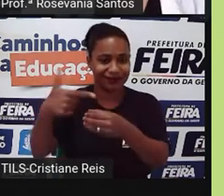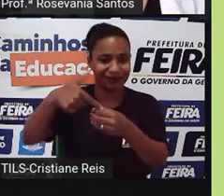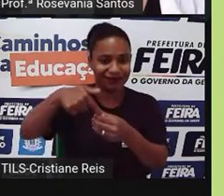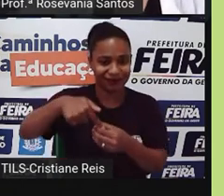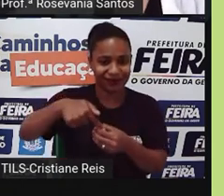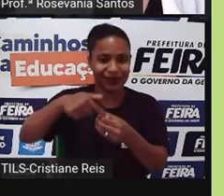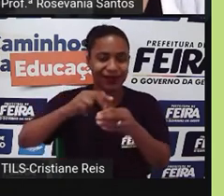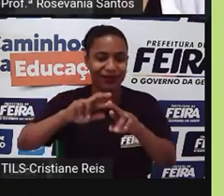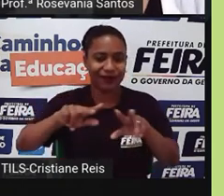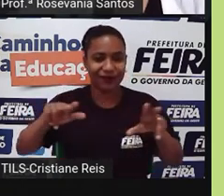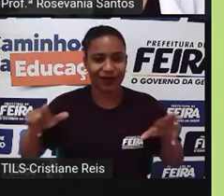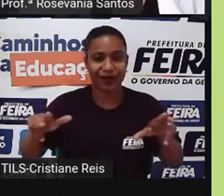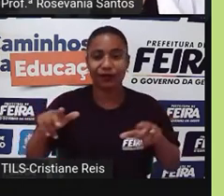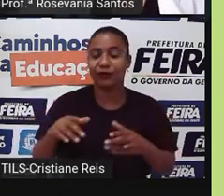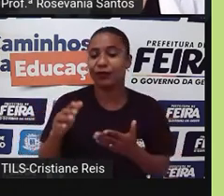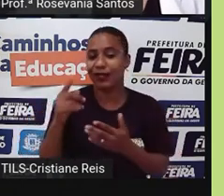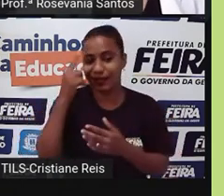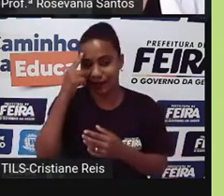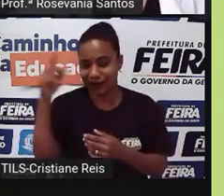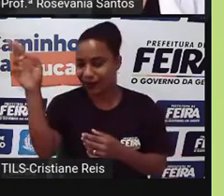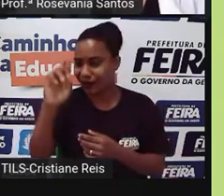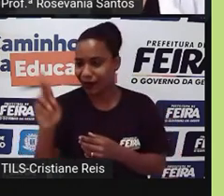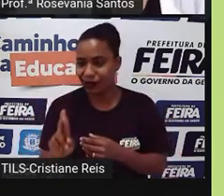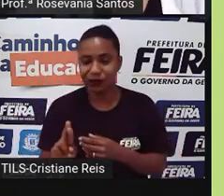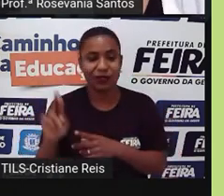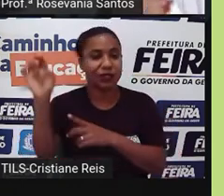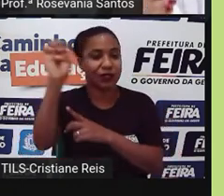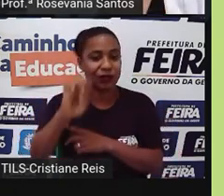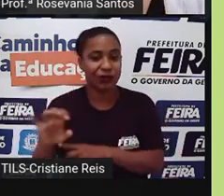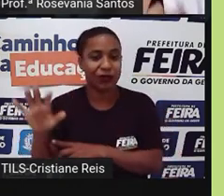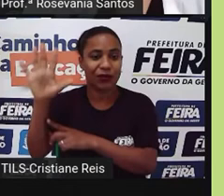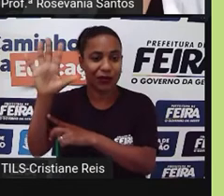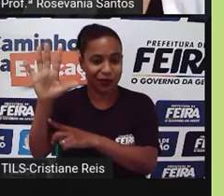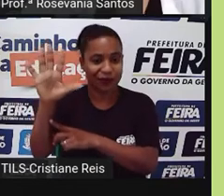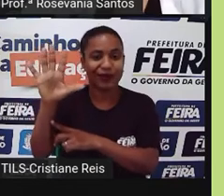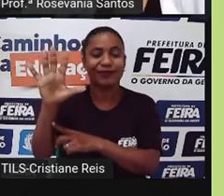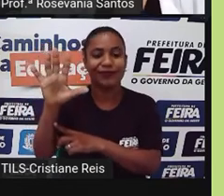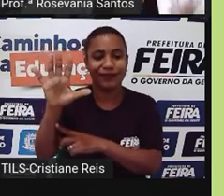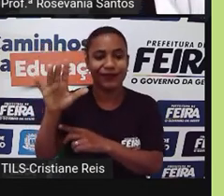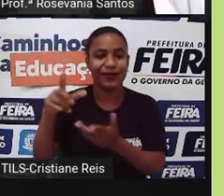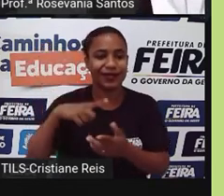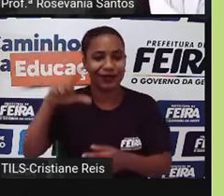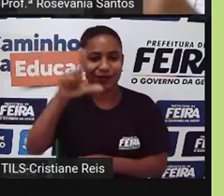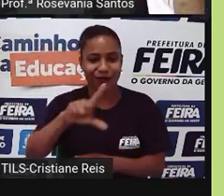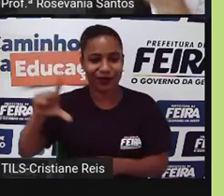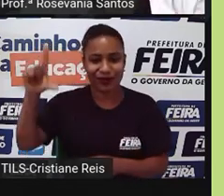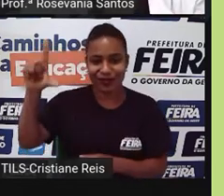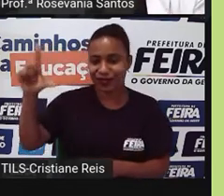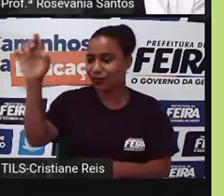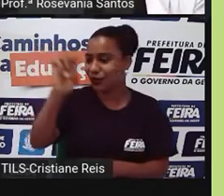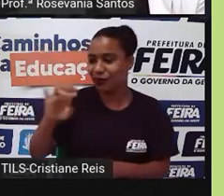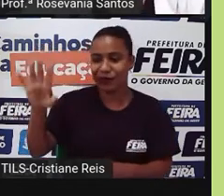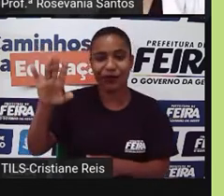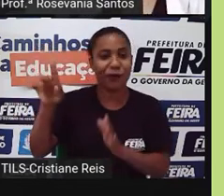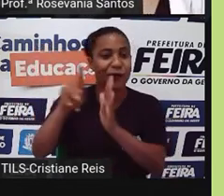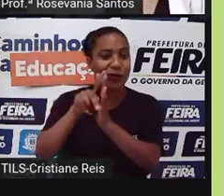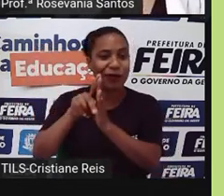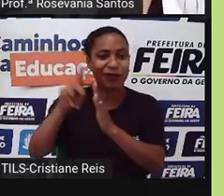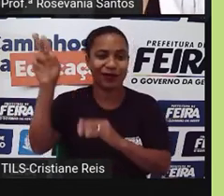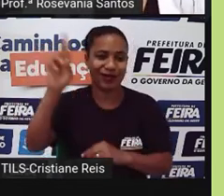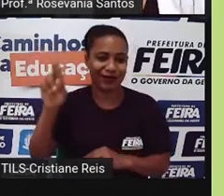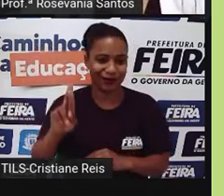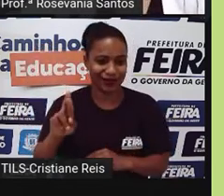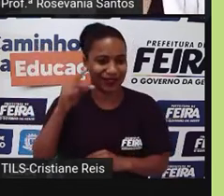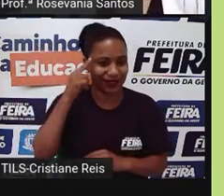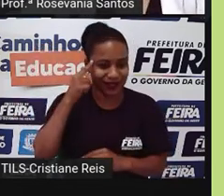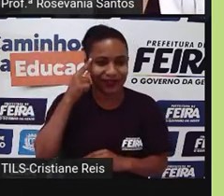na Europa, né, no pedacinho da Europa, que vai compor na Europa o leste europeu, que eu já falei até para vocês, né, na